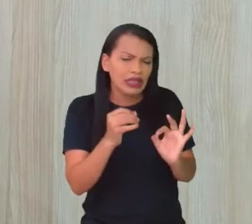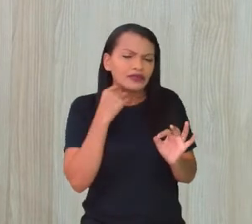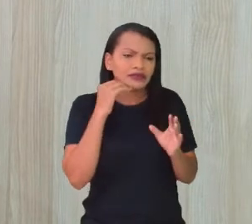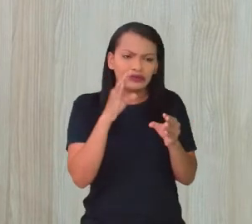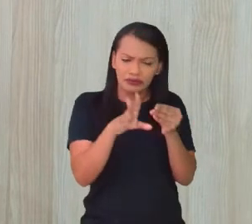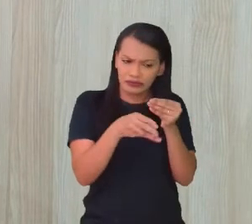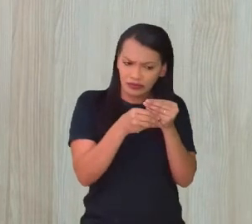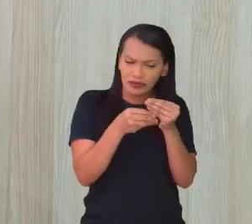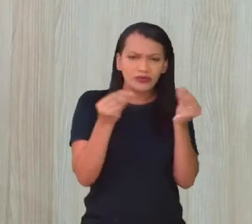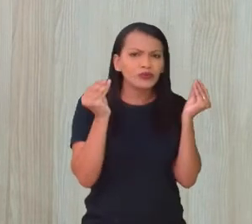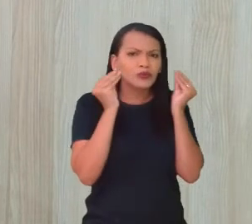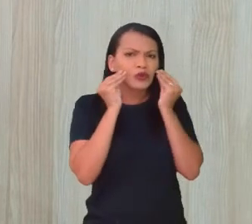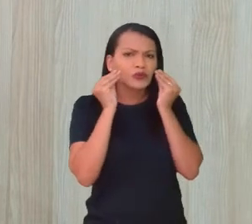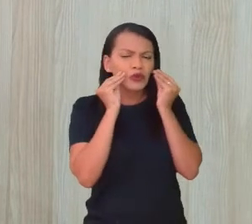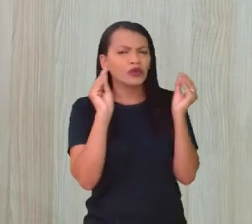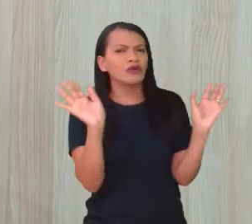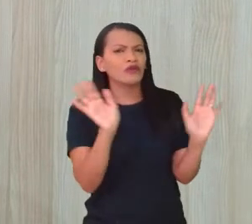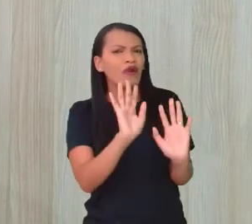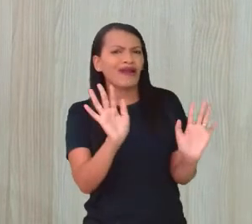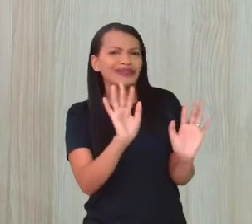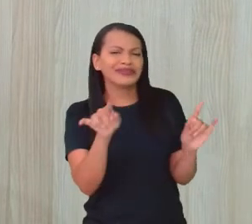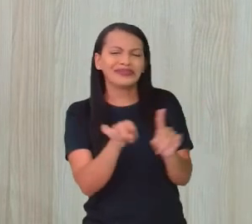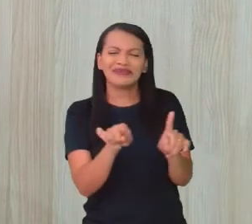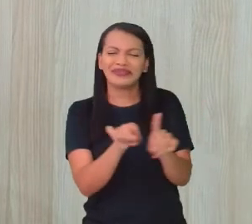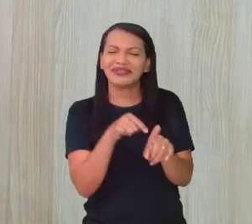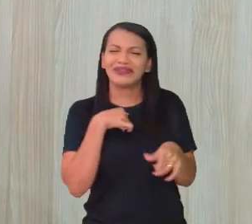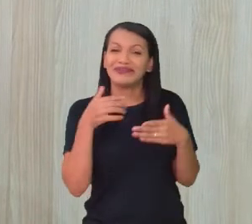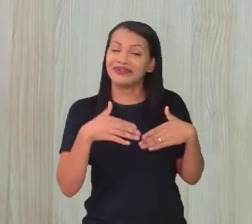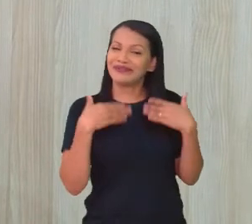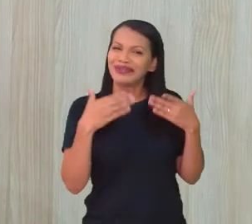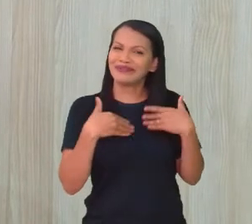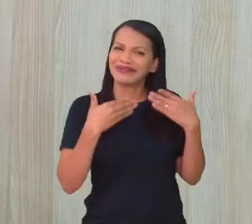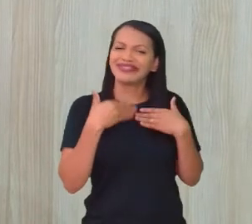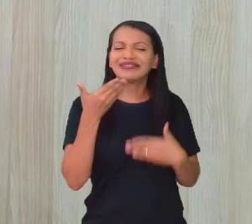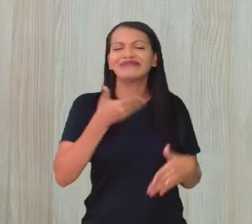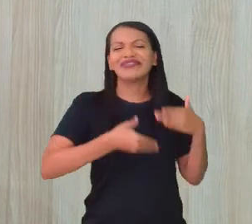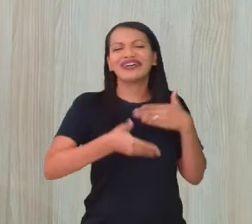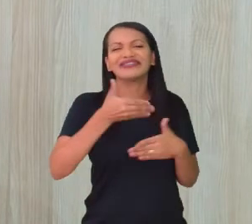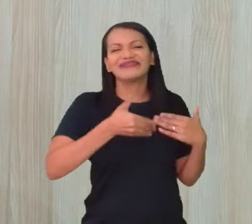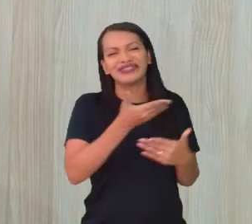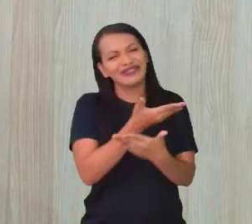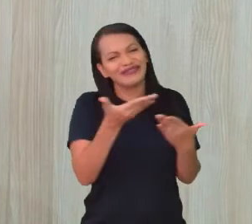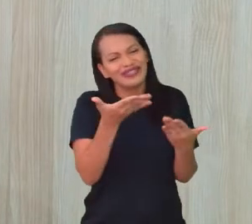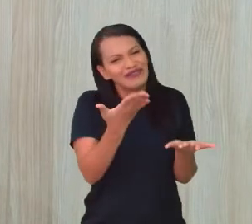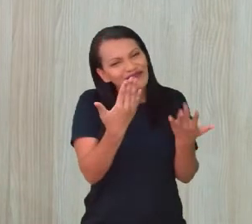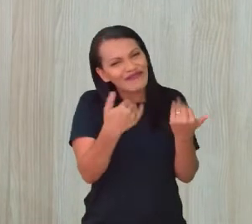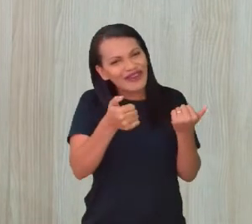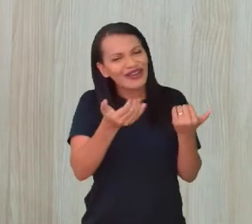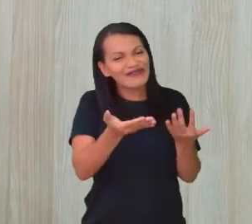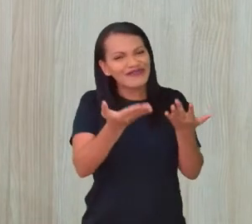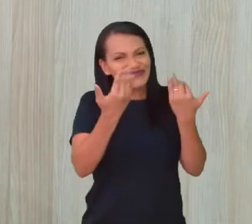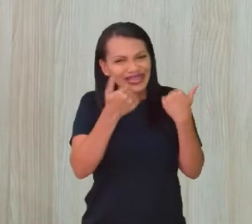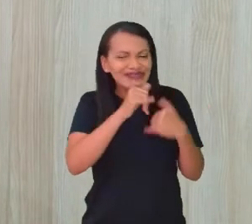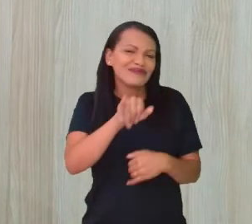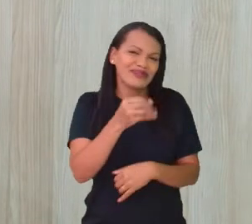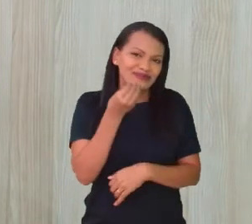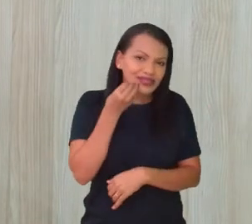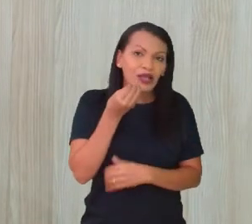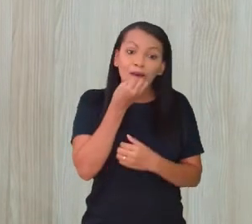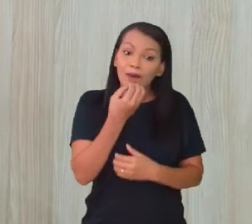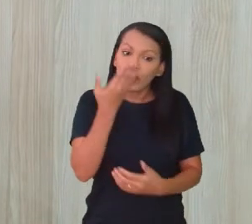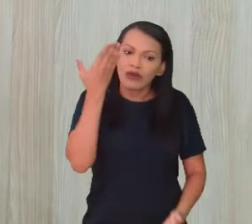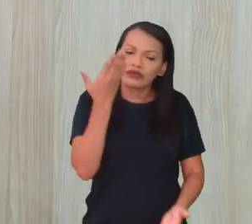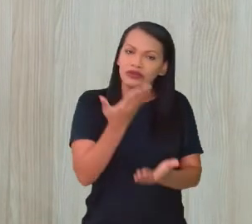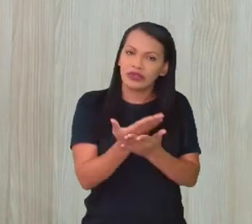comentário, manda um beijo, um alô, que a gente vai ficar bem contente com a participação de vocês. Então, vamos embora. Bons estudos,